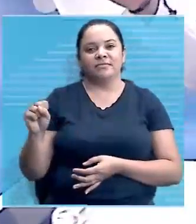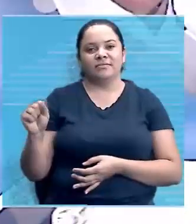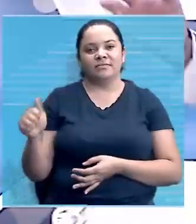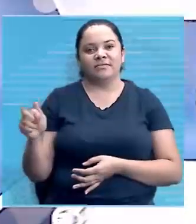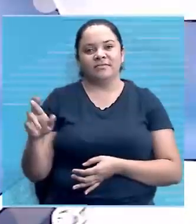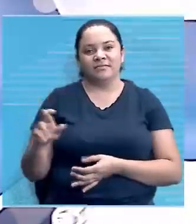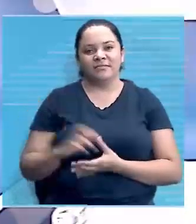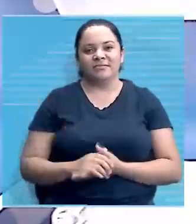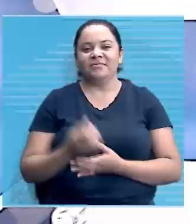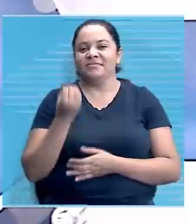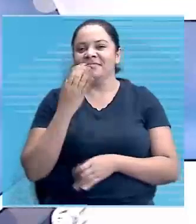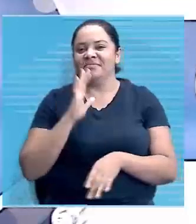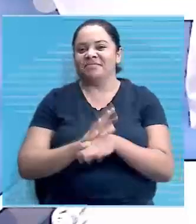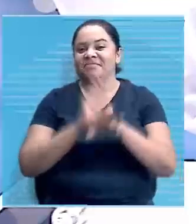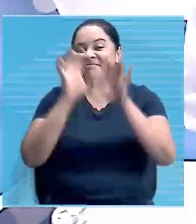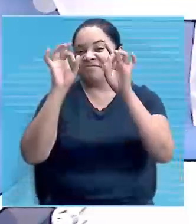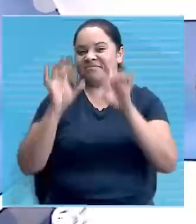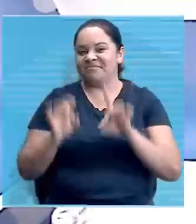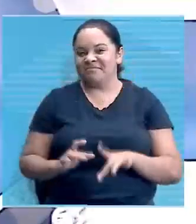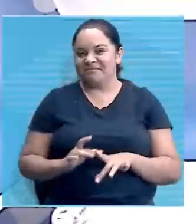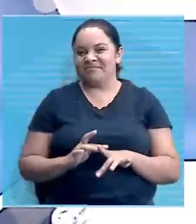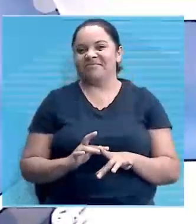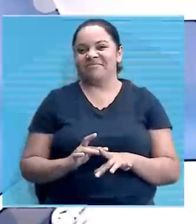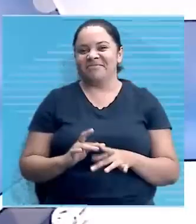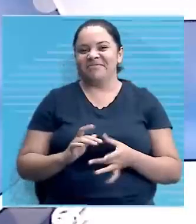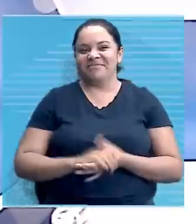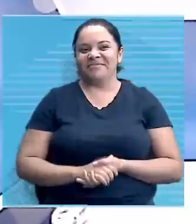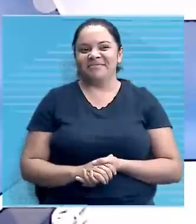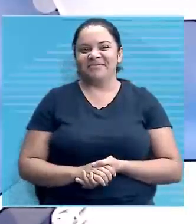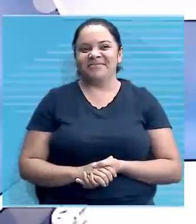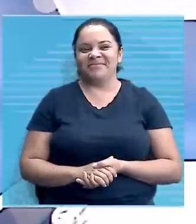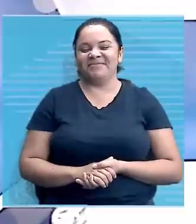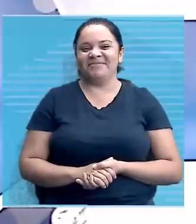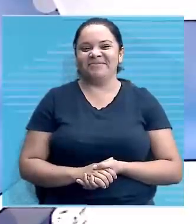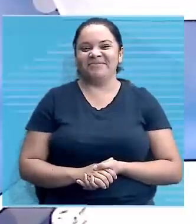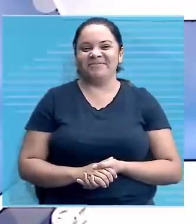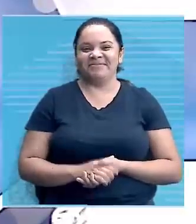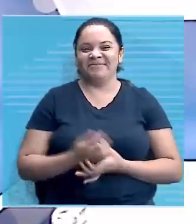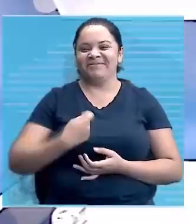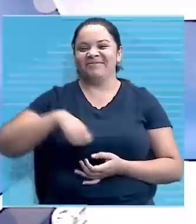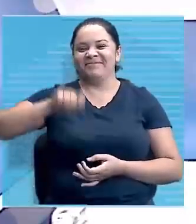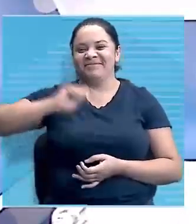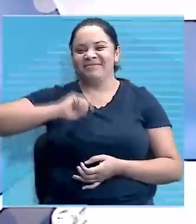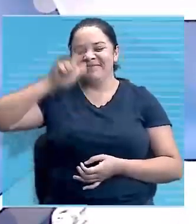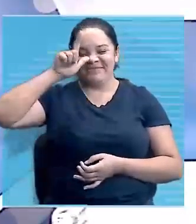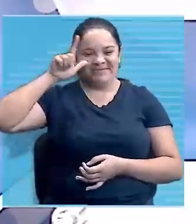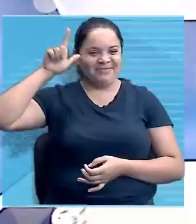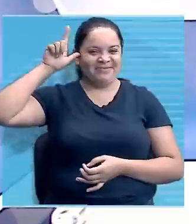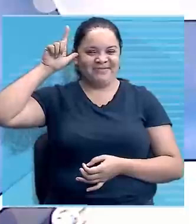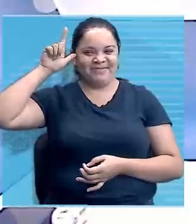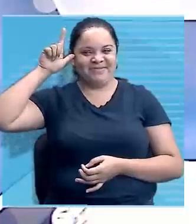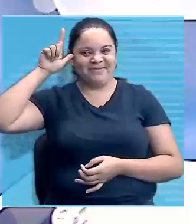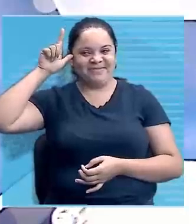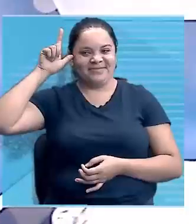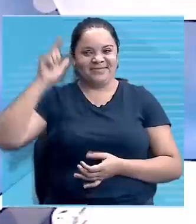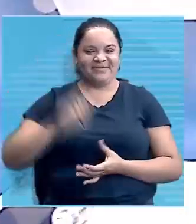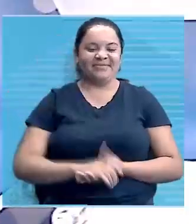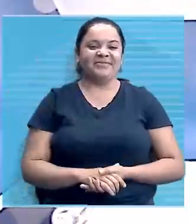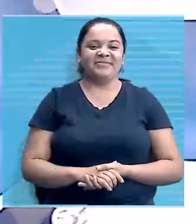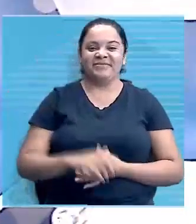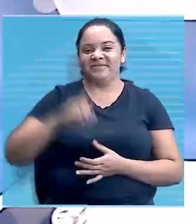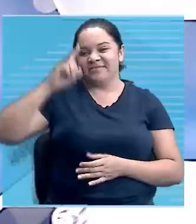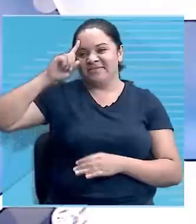amiga Livramento, nossa intrépida intérprete de Libras, nossa diretora de estúdio, a